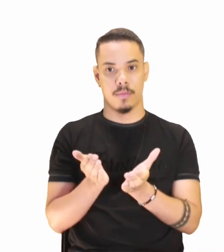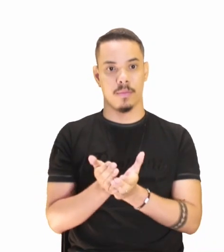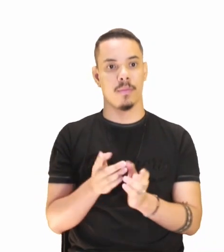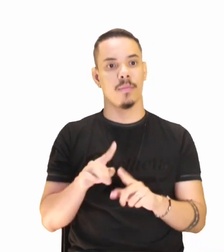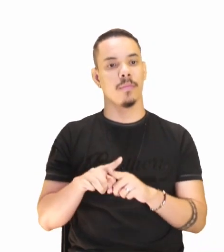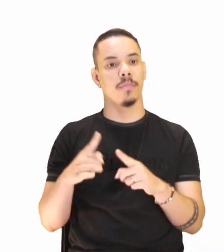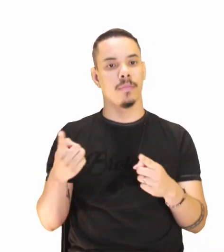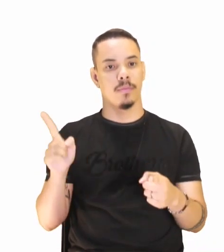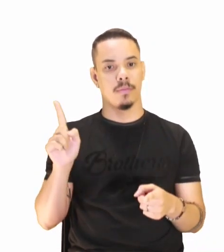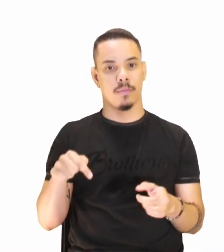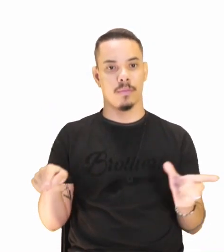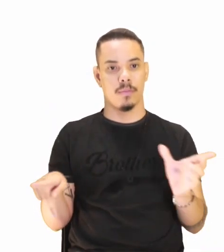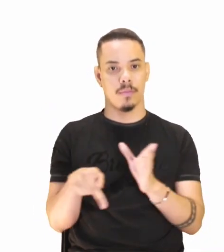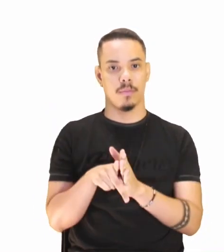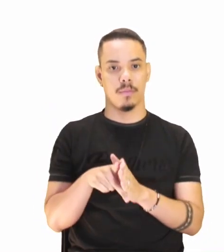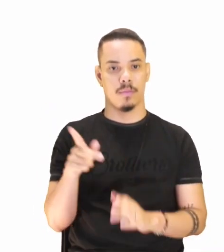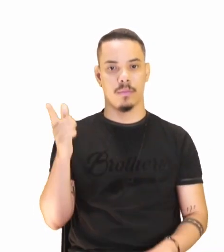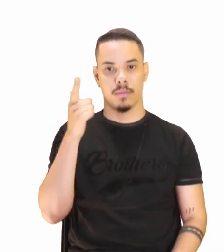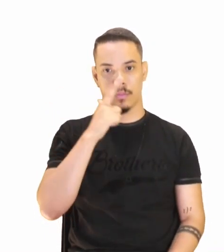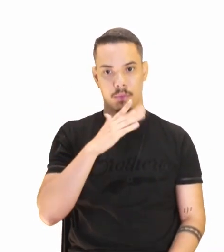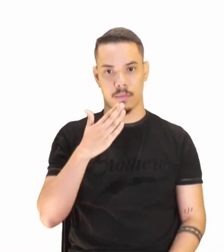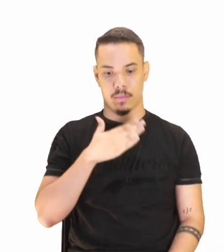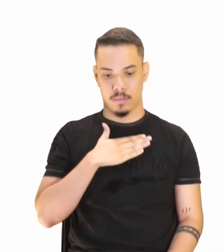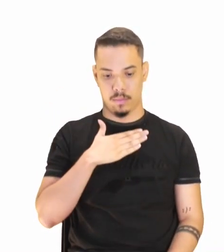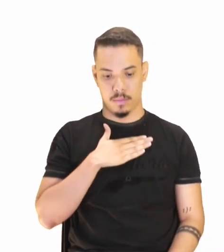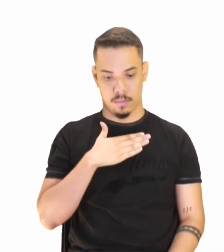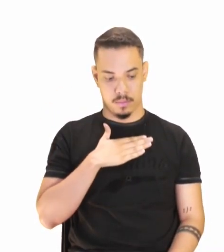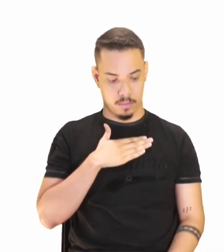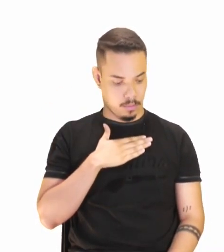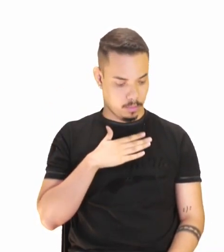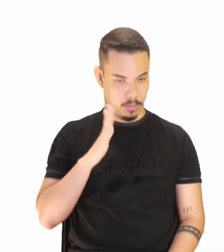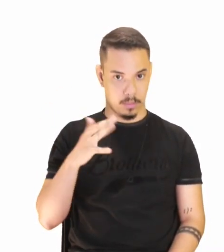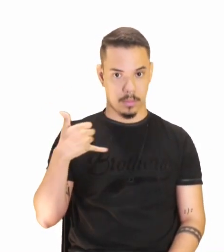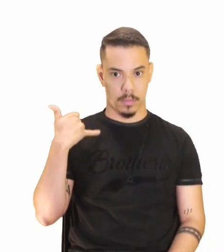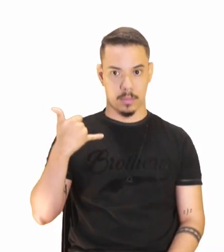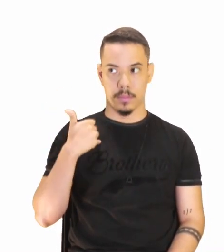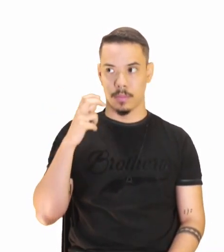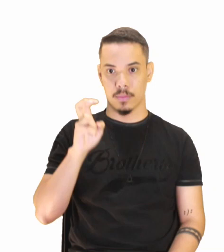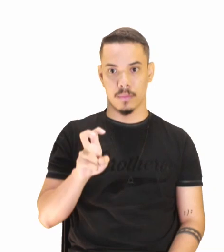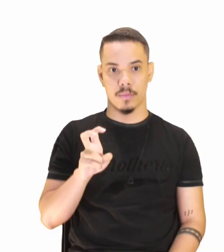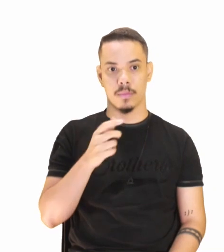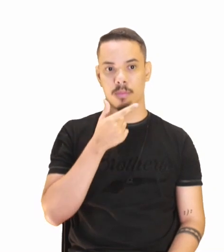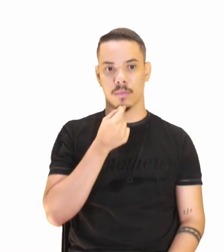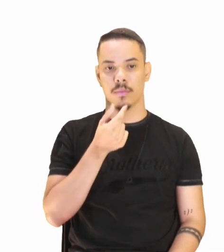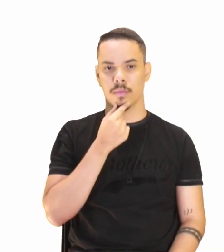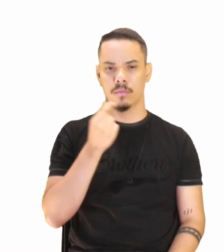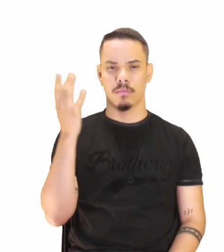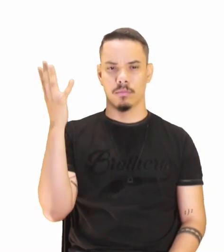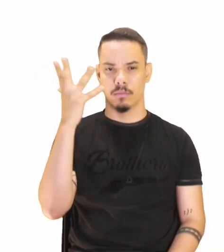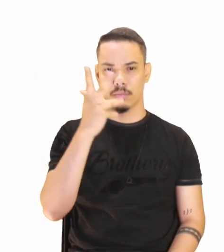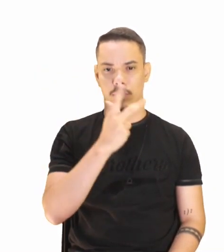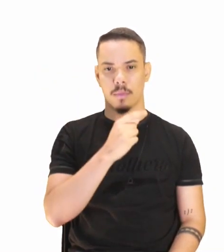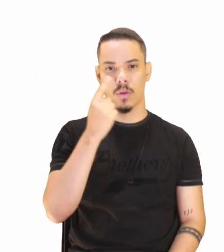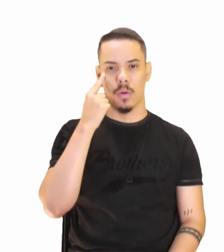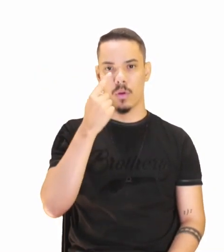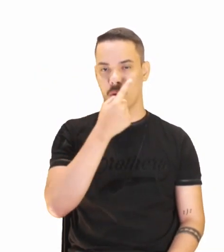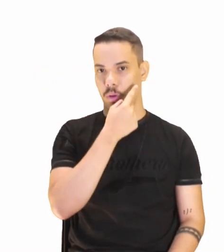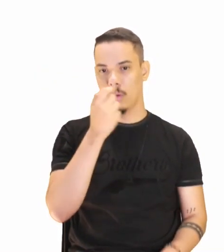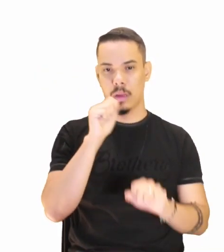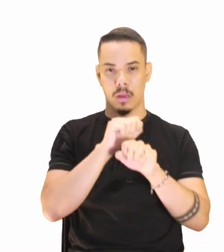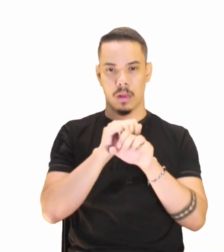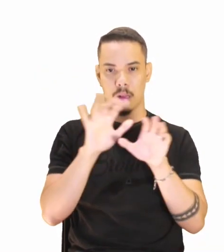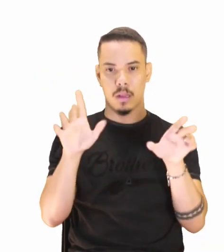é destinado a fazer chegar o meu Ezequiel aos cinco anos. Um rapagão bonito, com seus olhos